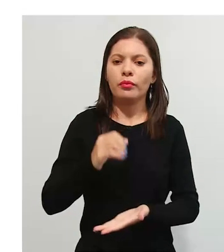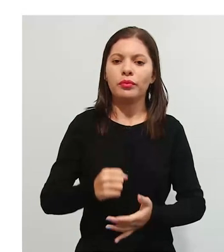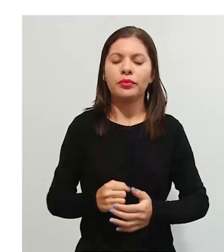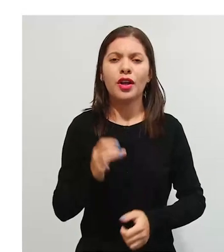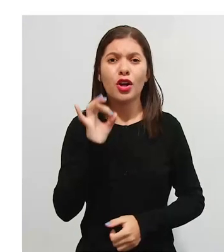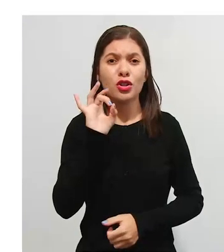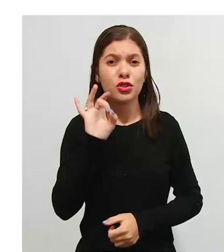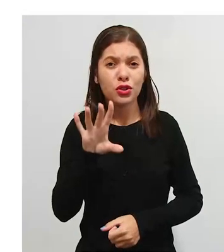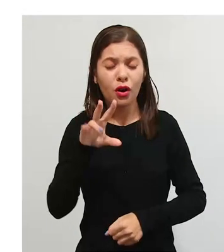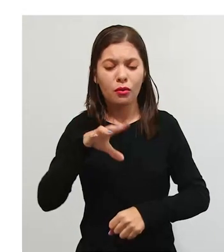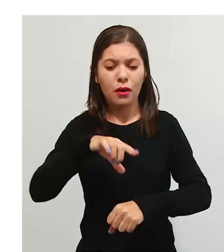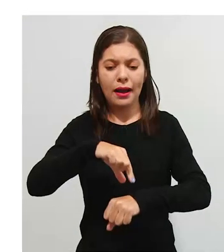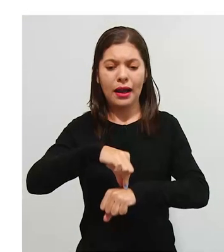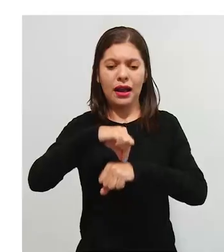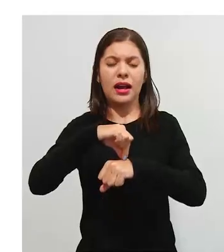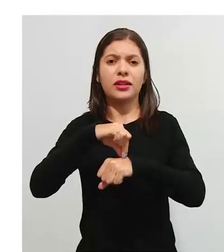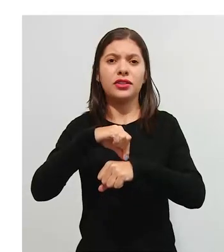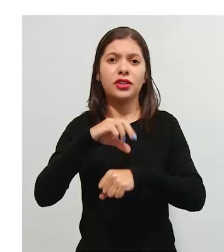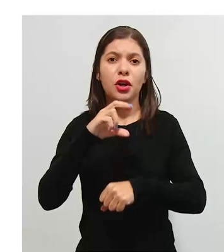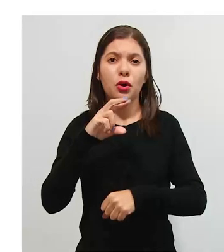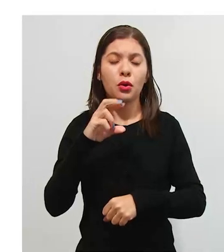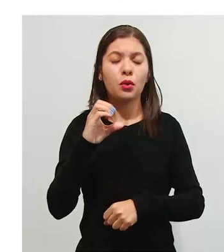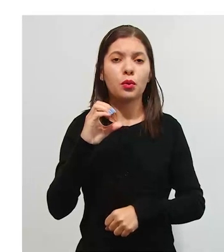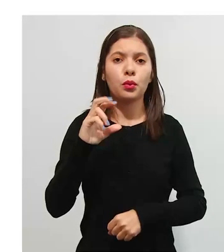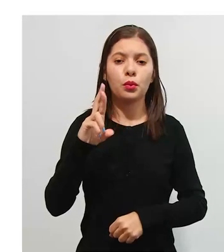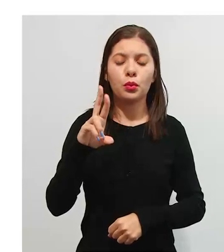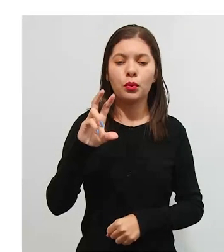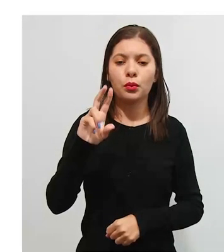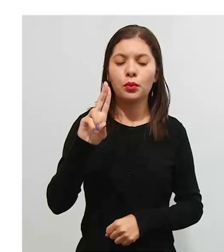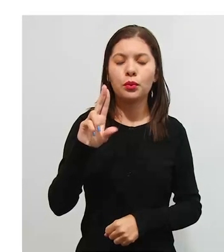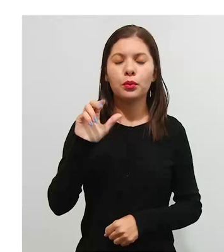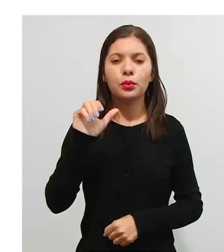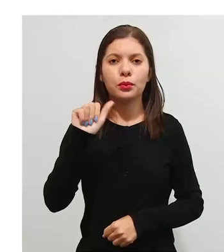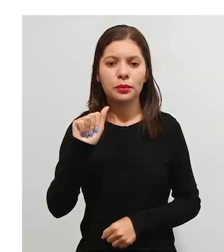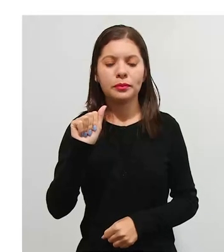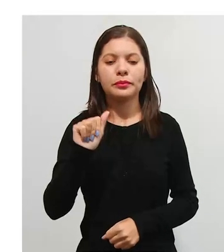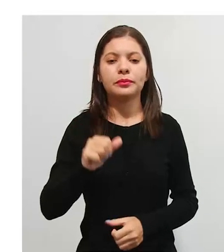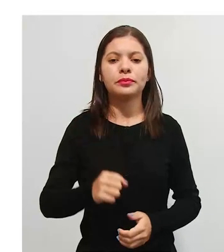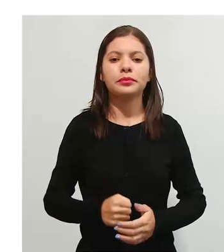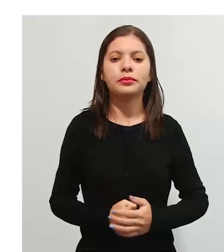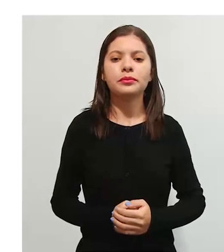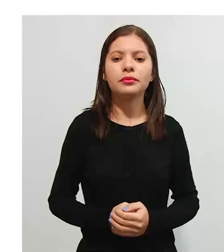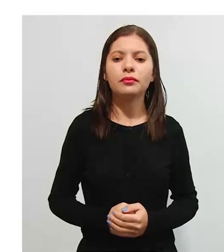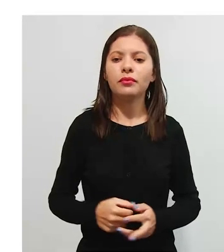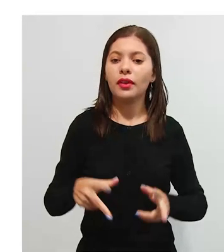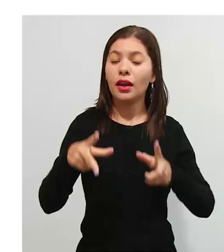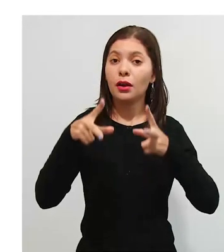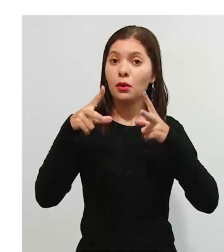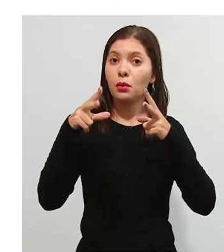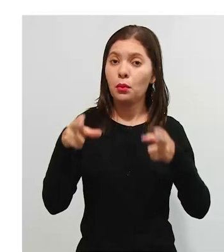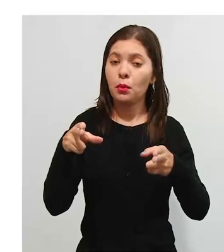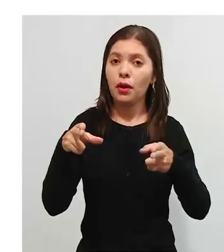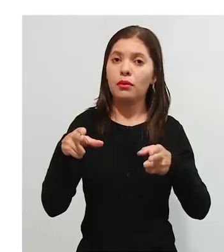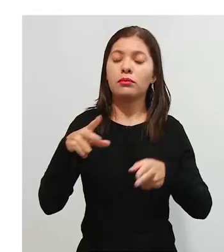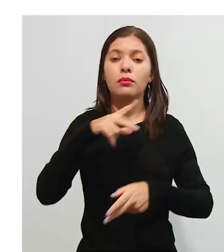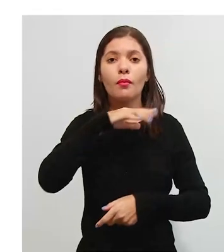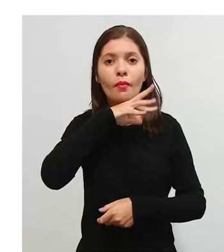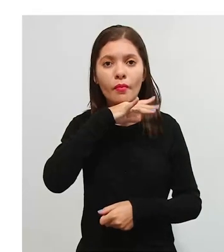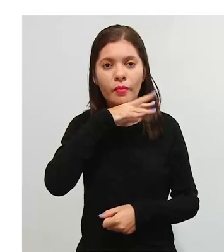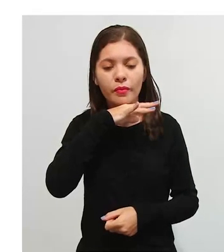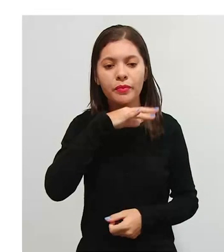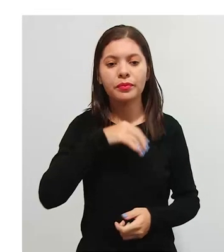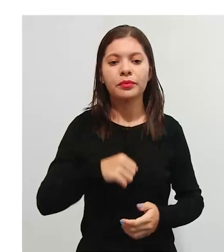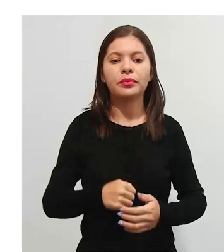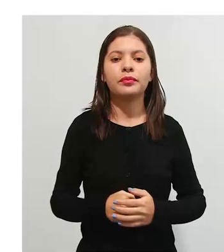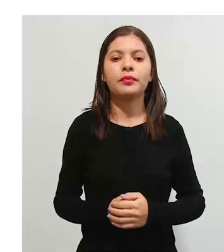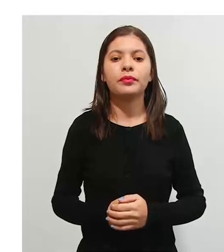crua ou podre. Comiam e bebiam como os animais, lançando a cabeça para a frente e lambendo os líquidos.